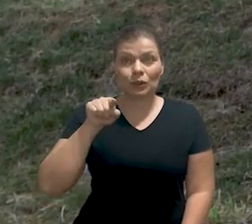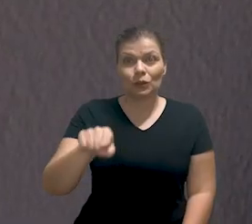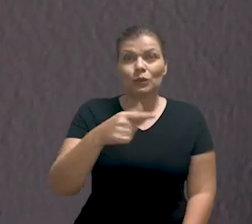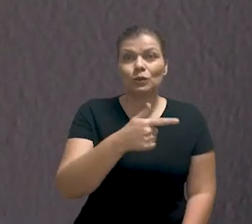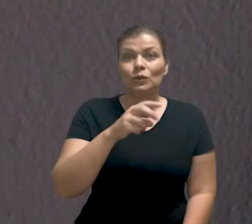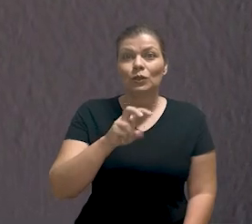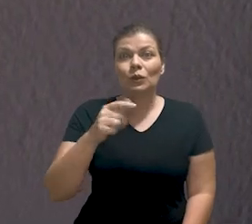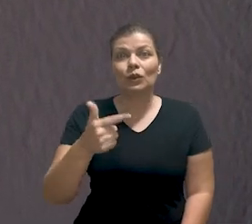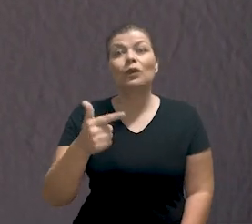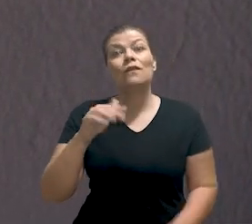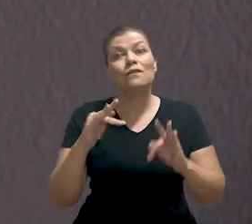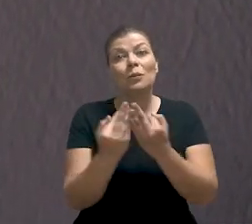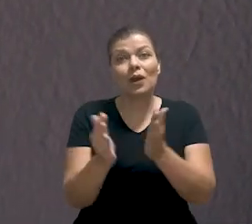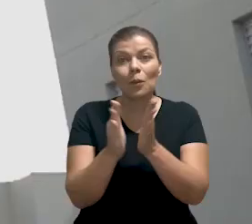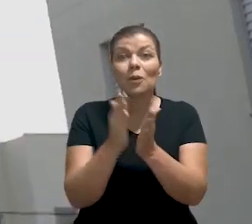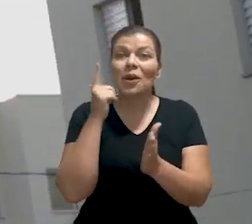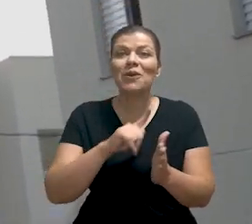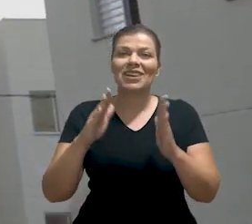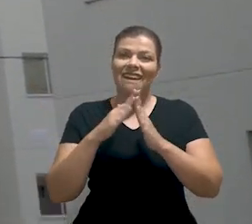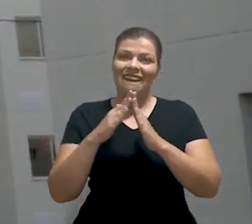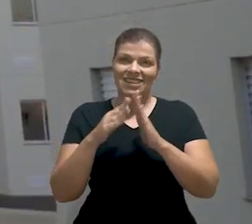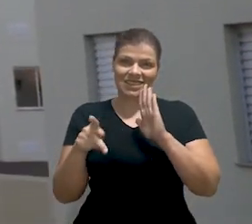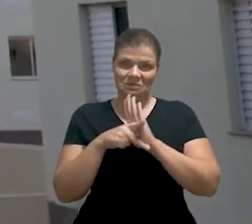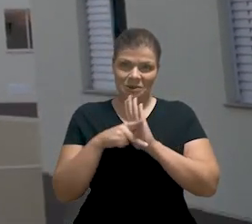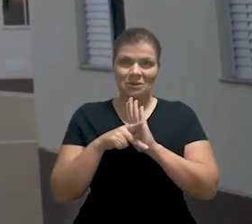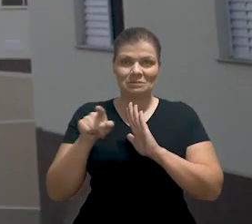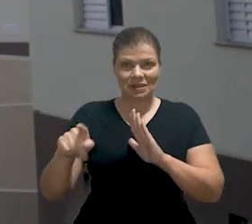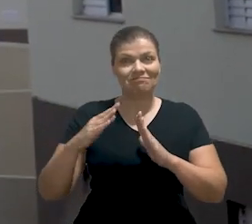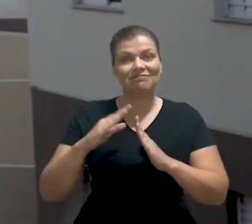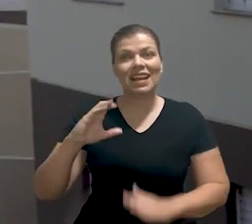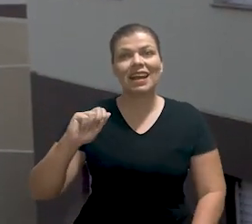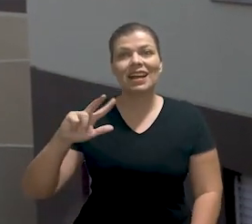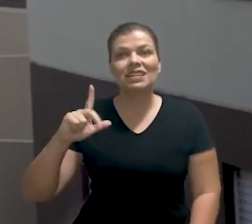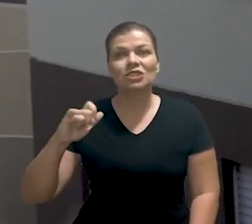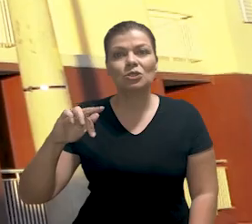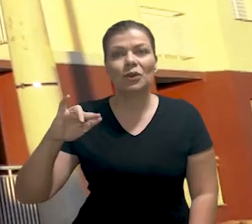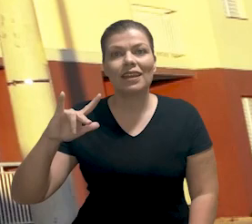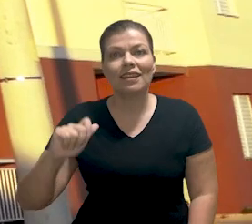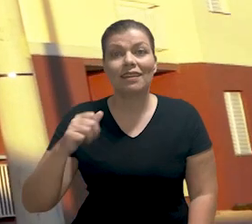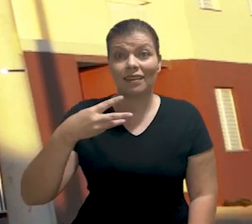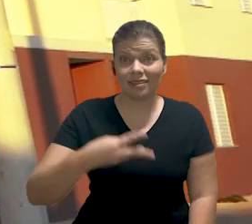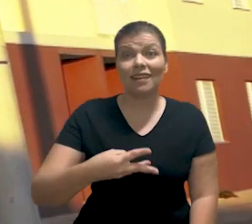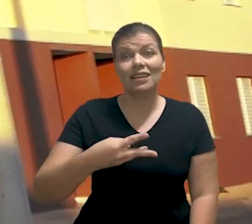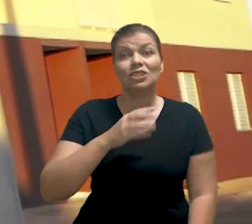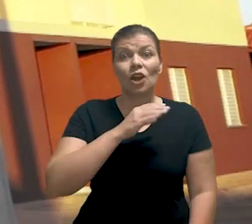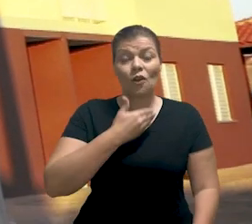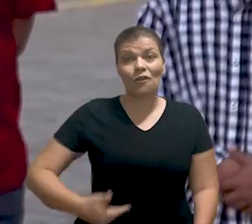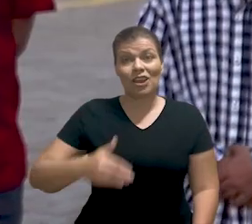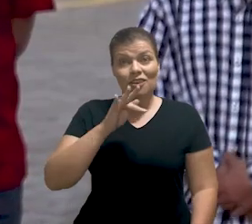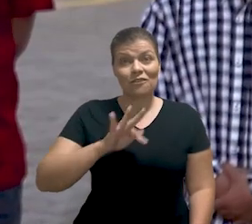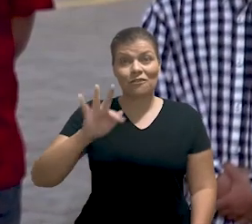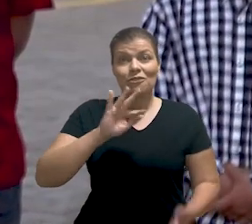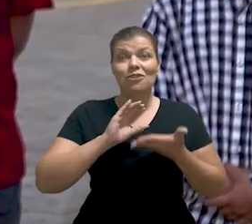renda realizaram o sonho da casa própria. O residencial Cachoeirinha 3 recebeu investimento federal de 24 milhões de reais.